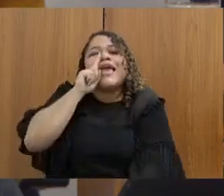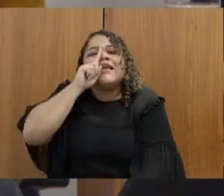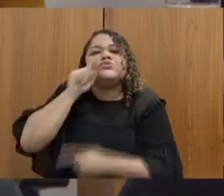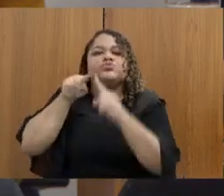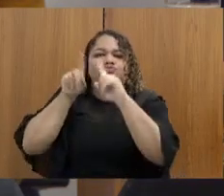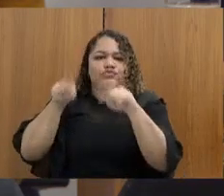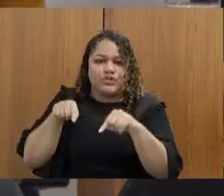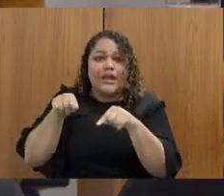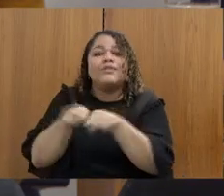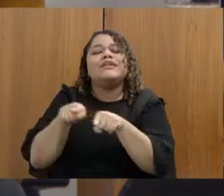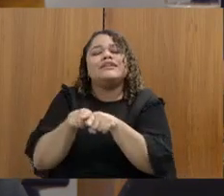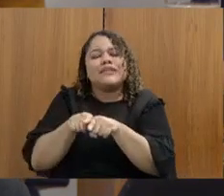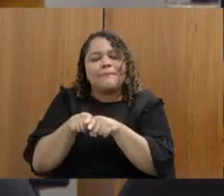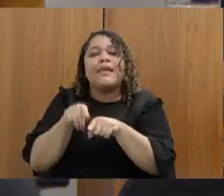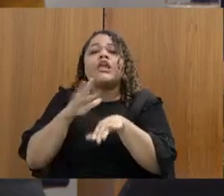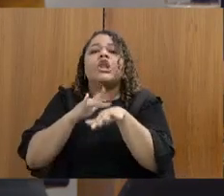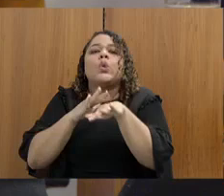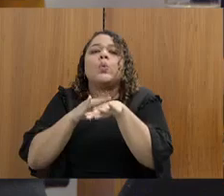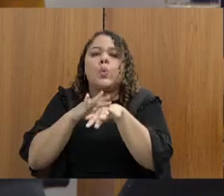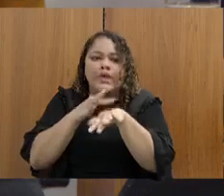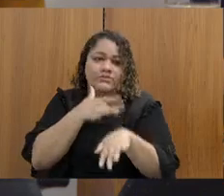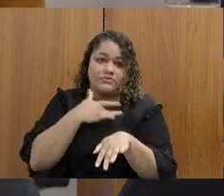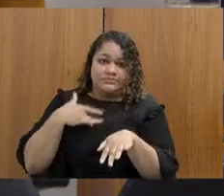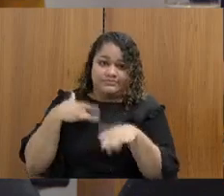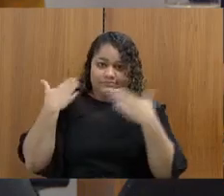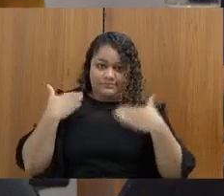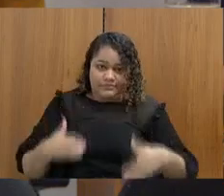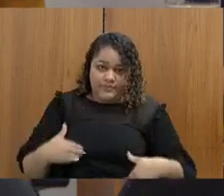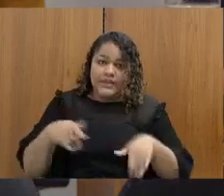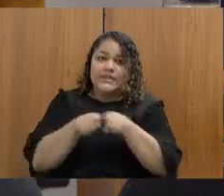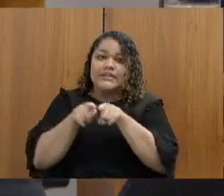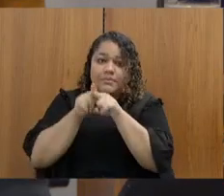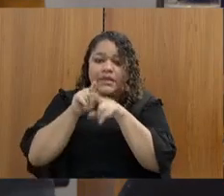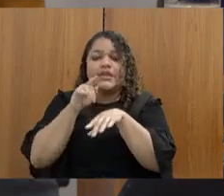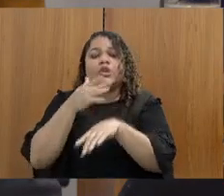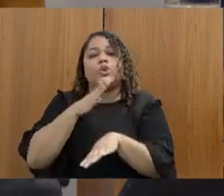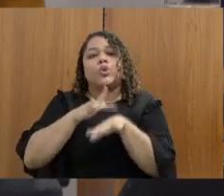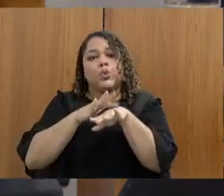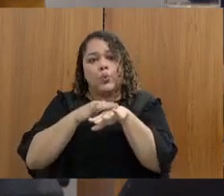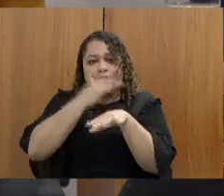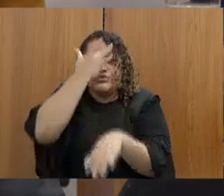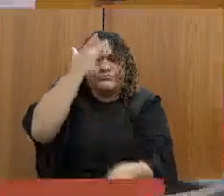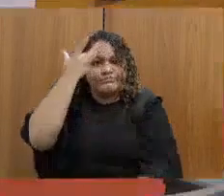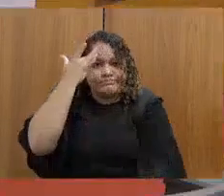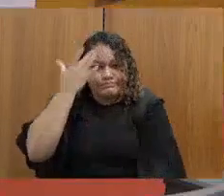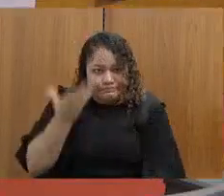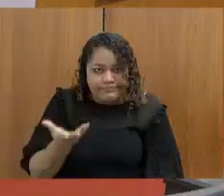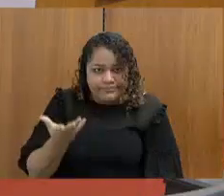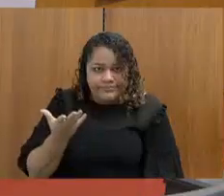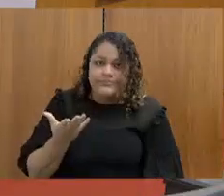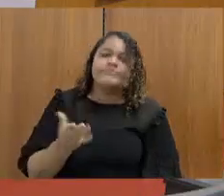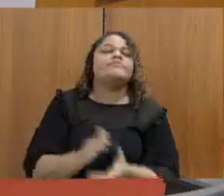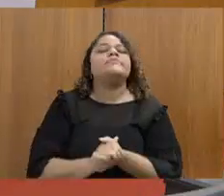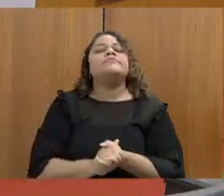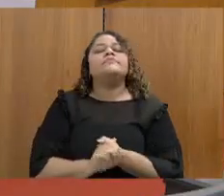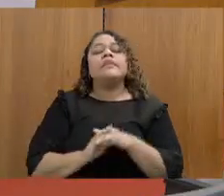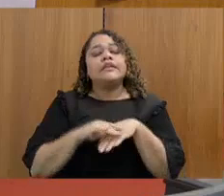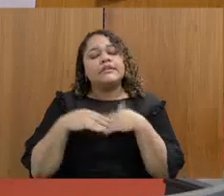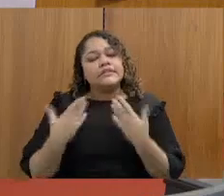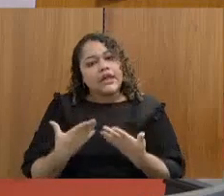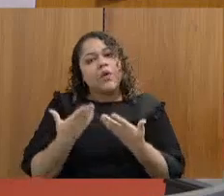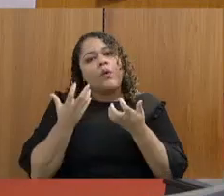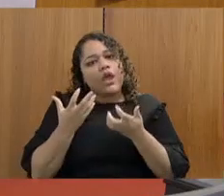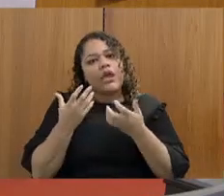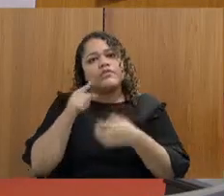adoecimento mental e físico, o chamado absenteísmo. E aí, eu queria aqui deixar muito claro